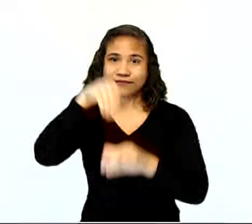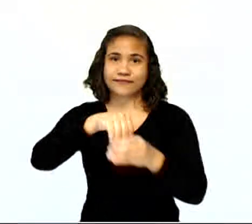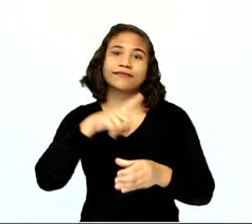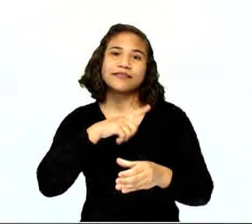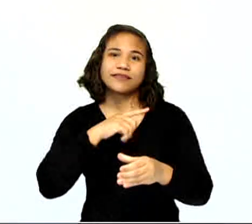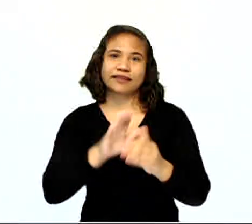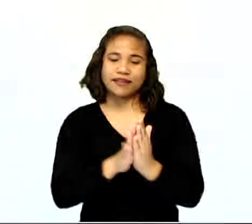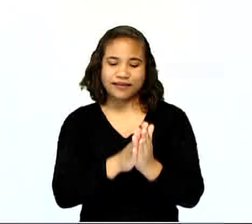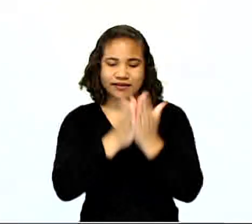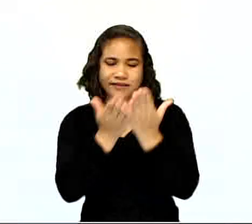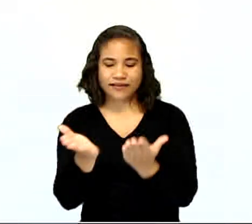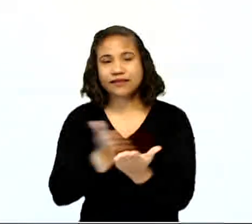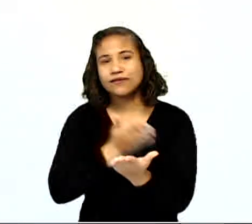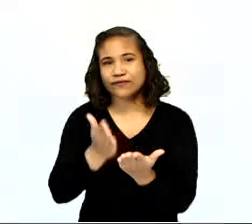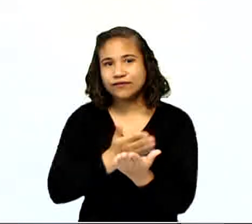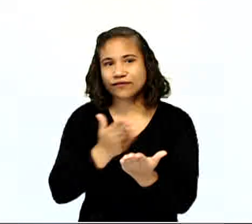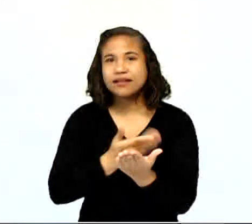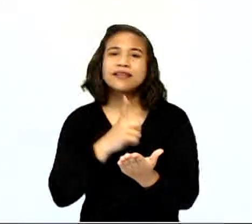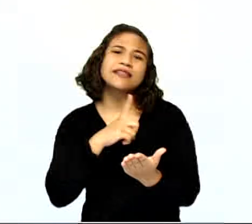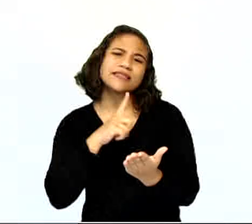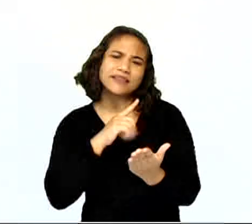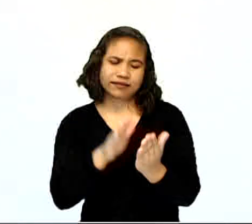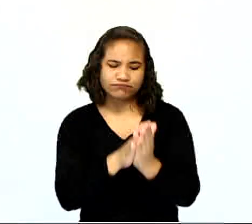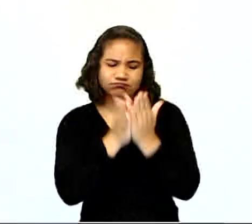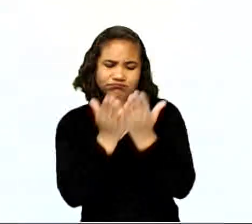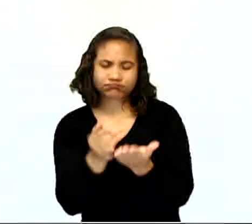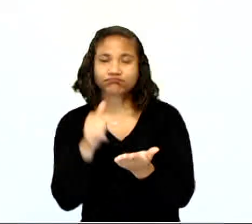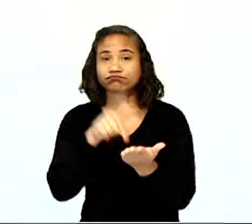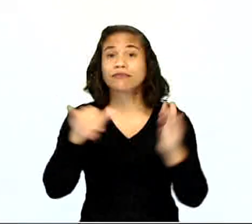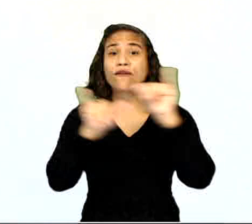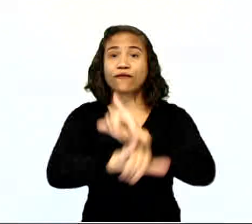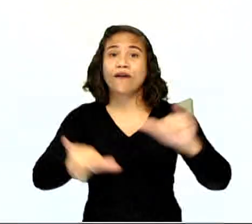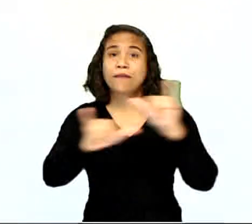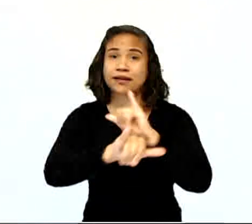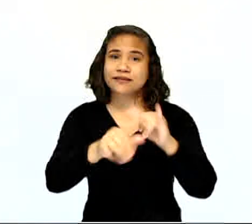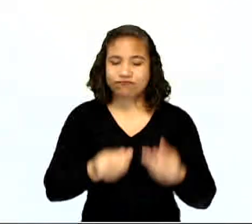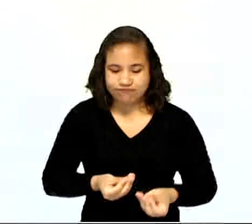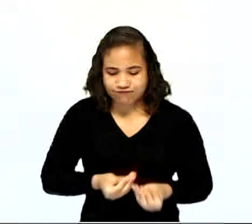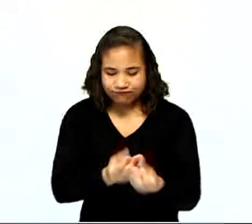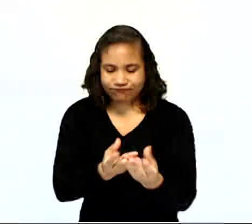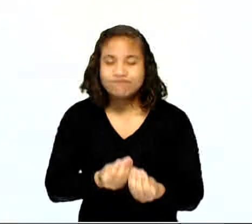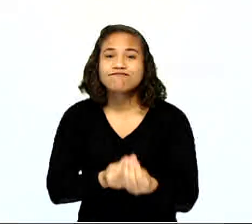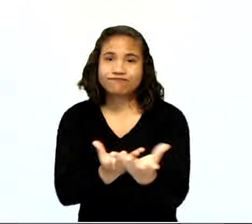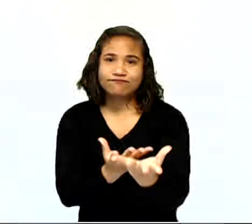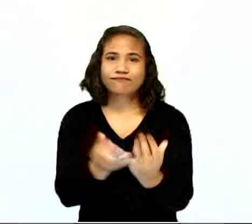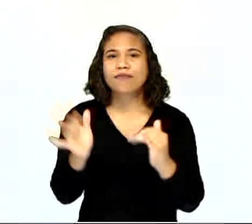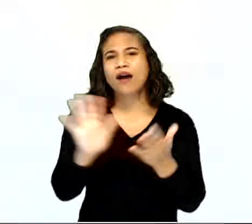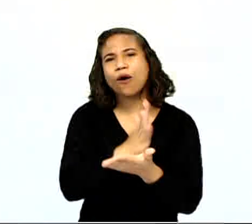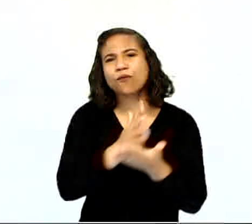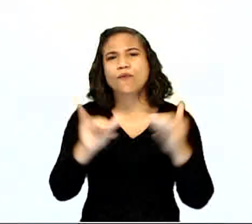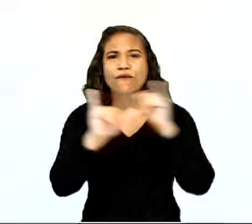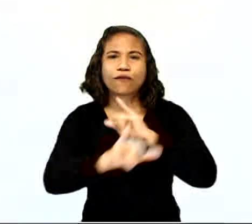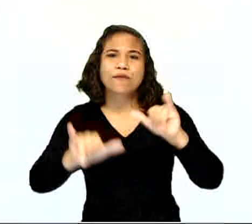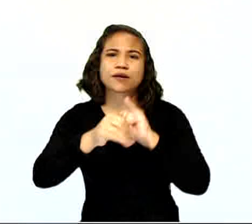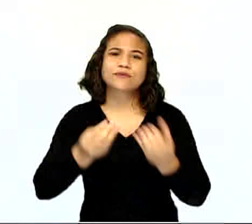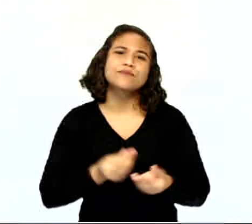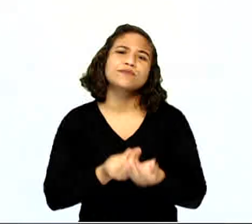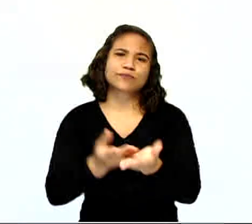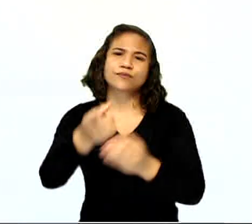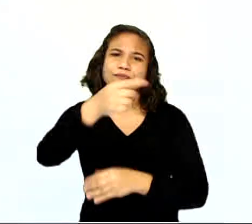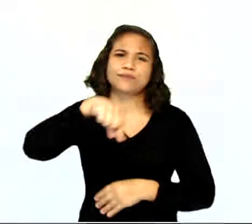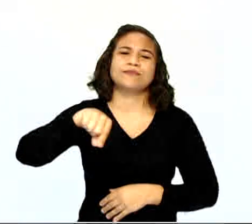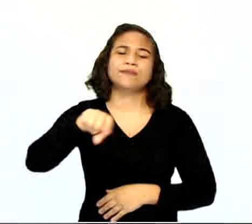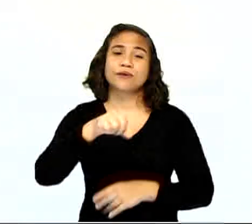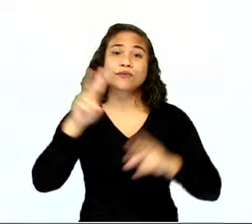livreto. Esse livreto informativo vai trazer algumas informações para vocês. Ok?